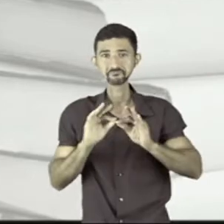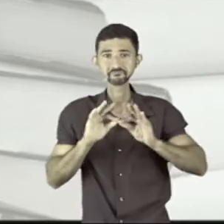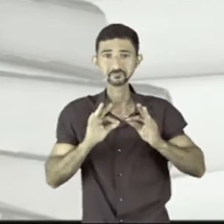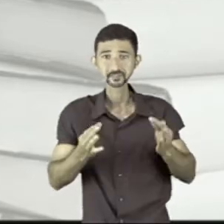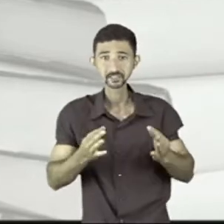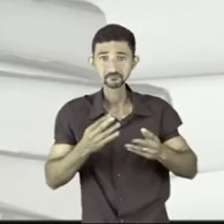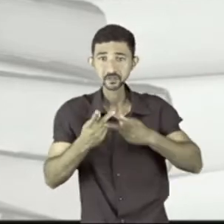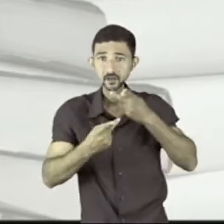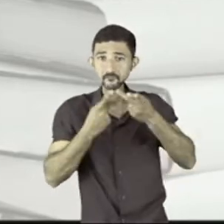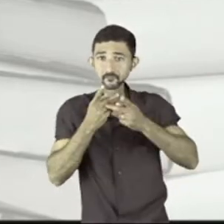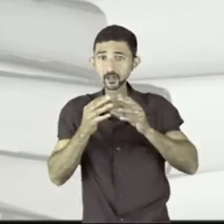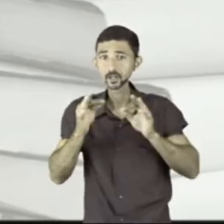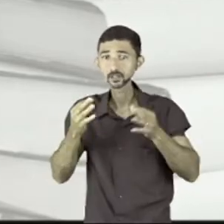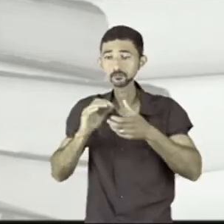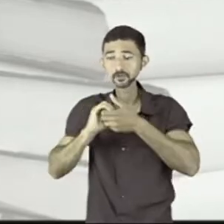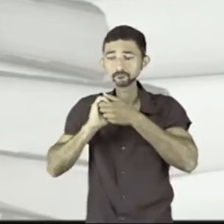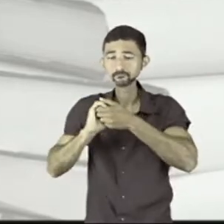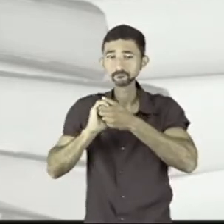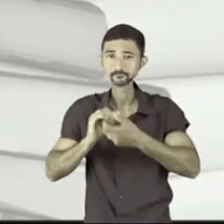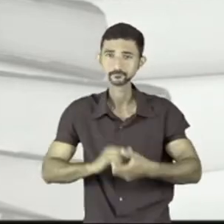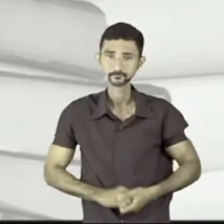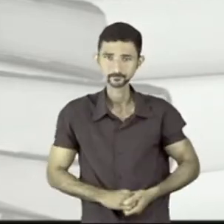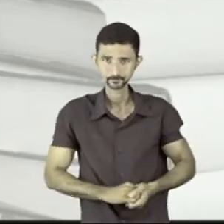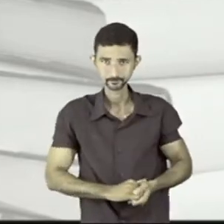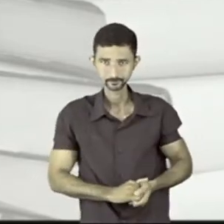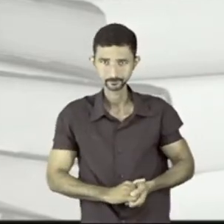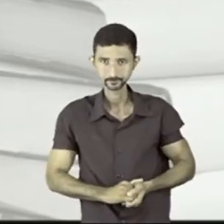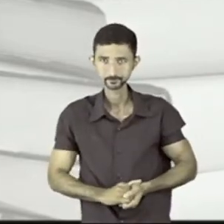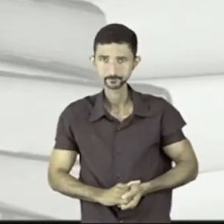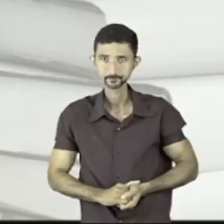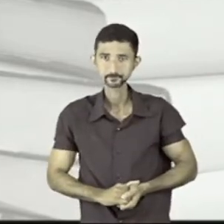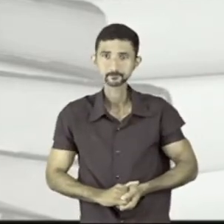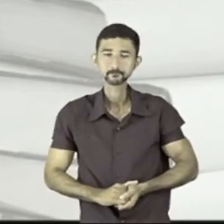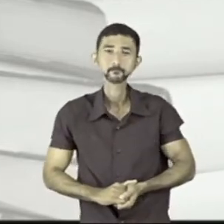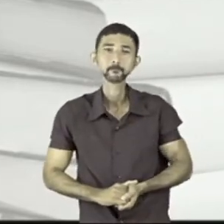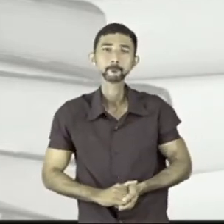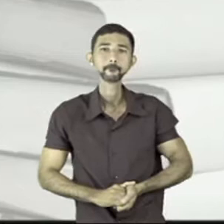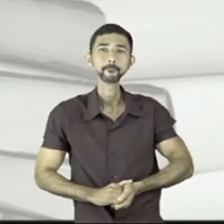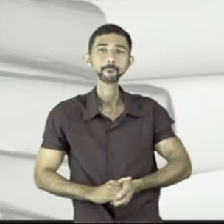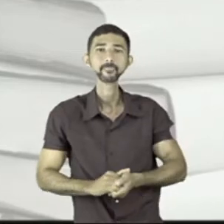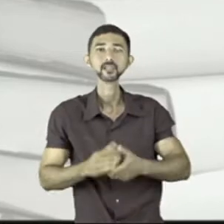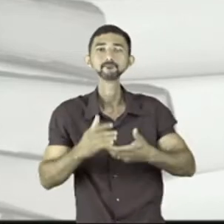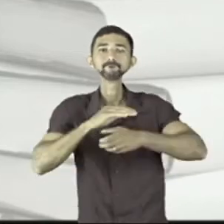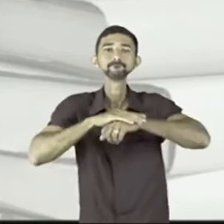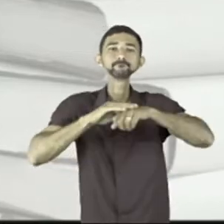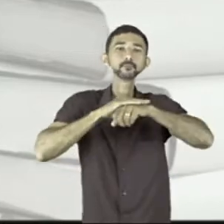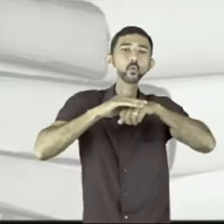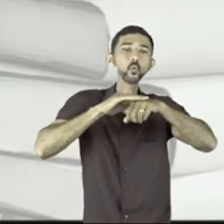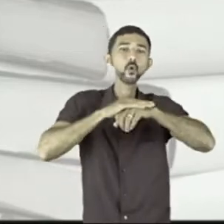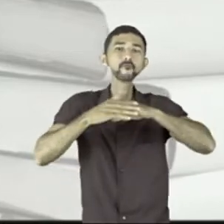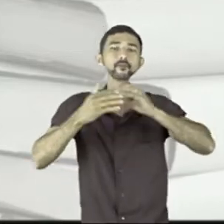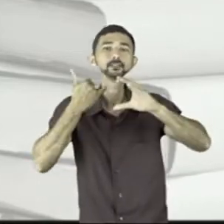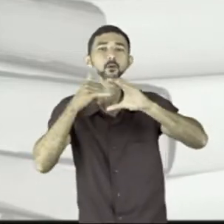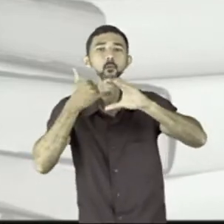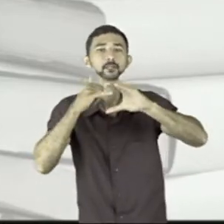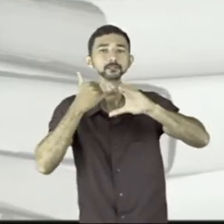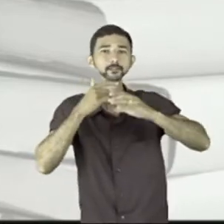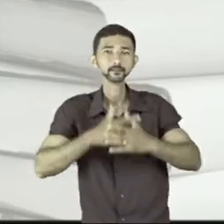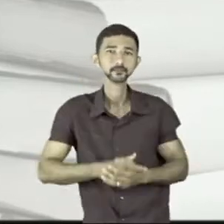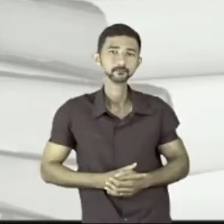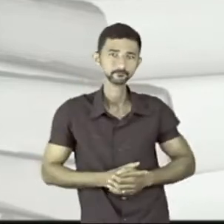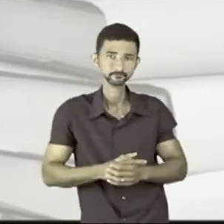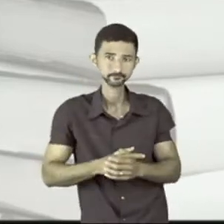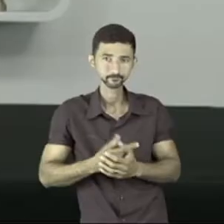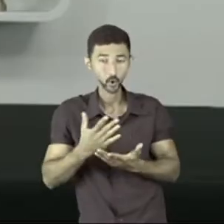simplesmente de cumprimento. Então, se você tivesse, por exemplo, numa conversa no WhatsApp, olha aqui para